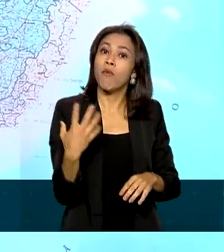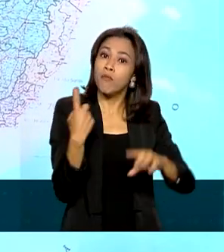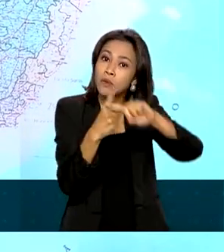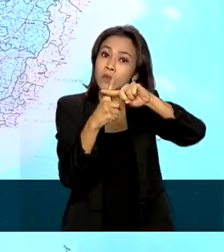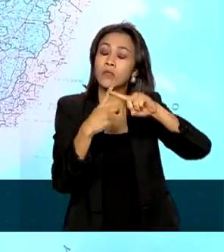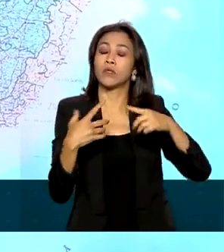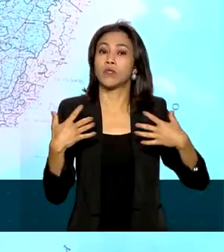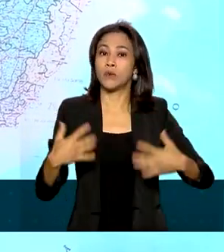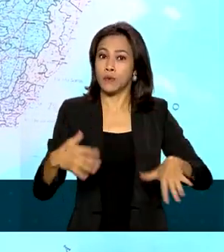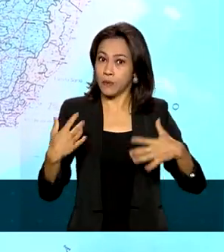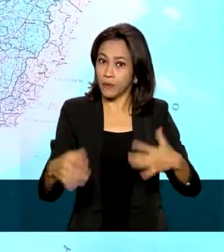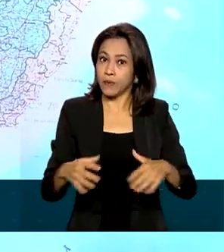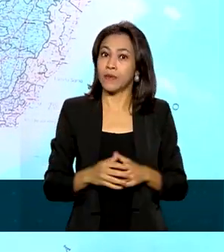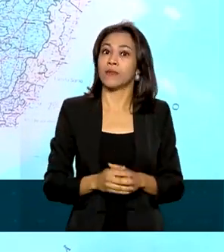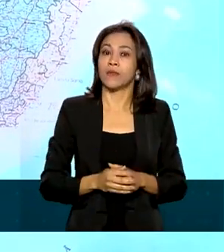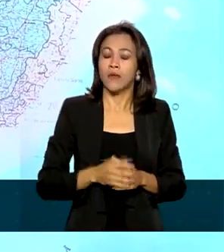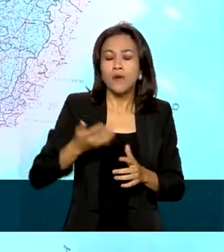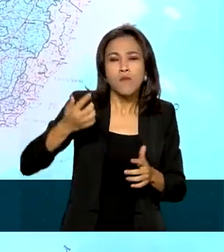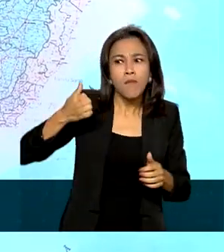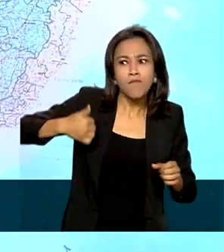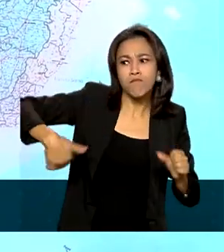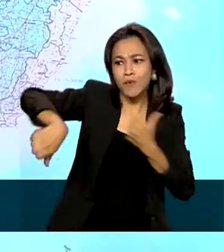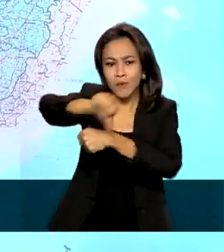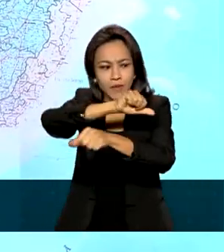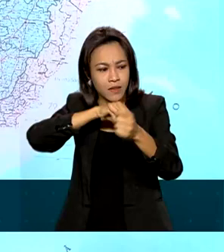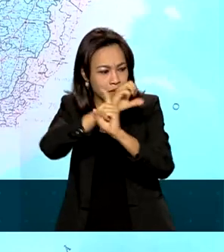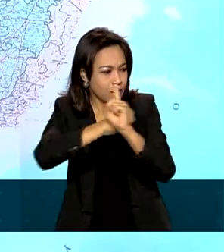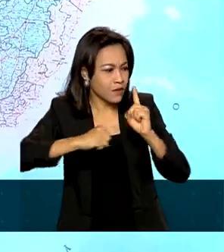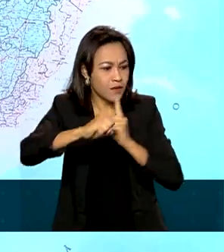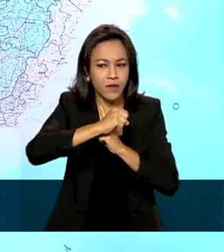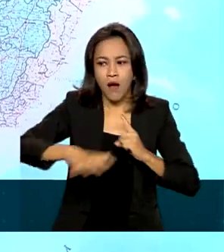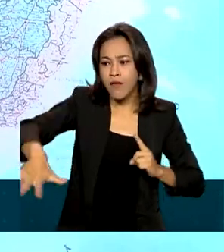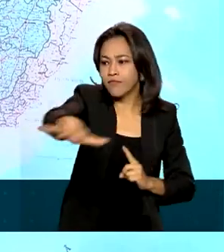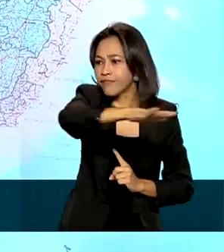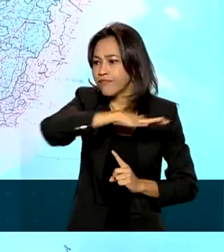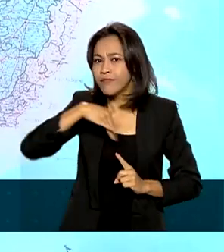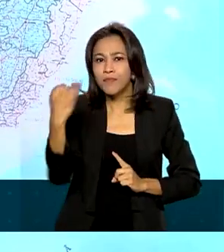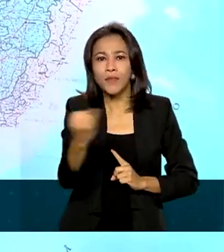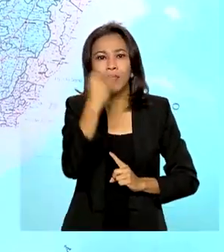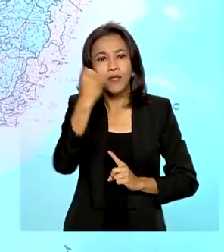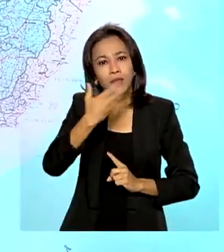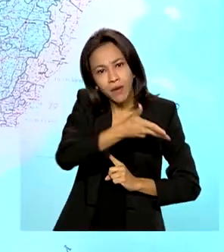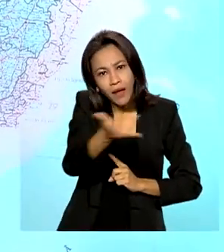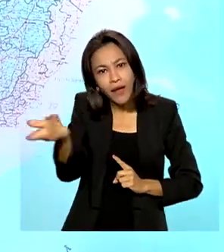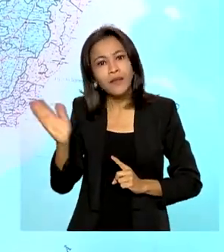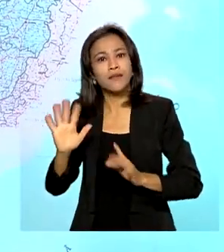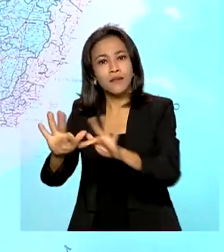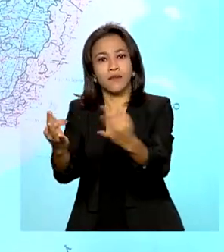de certa forma, promovem uma transformação social muito relevante nessas comunidades que são atendidas.